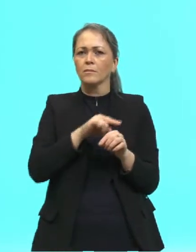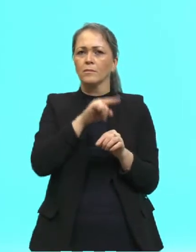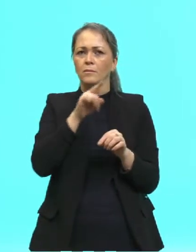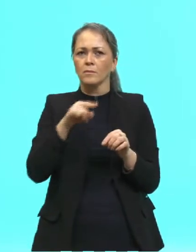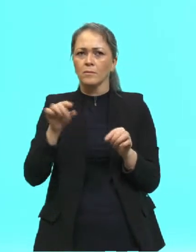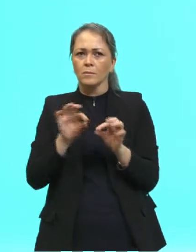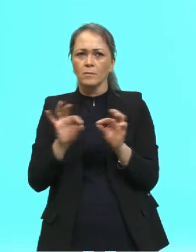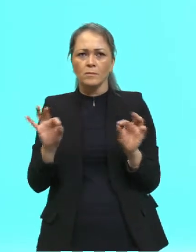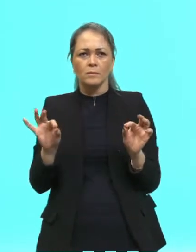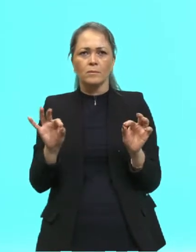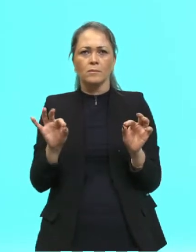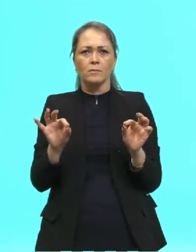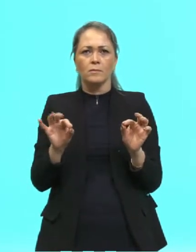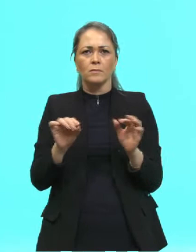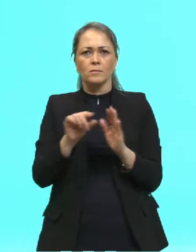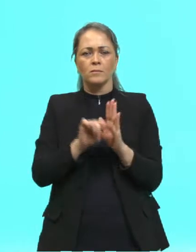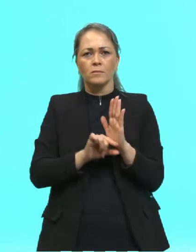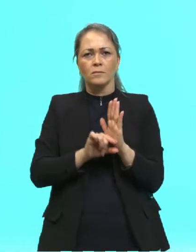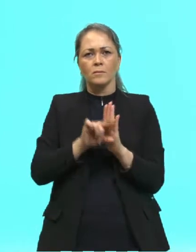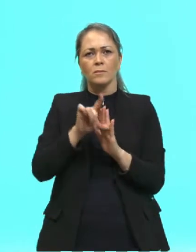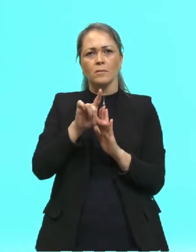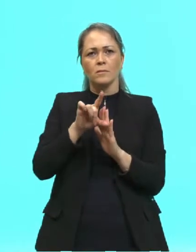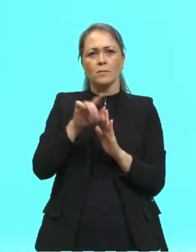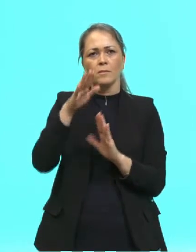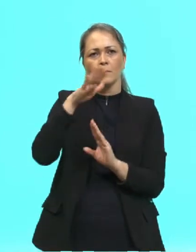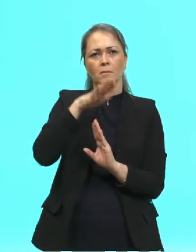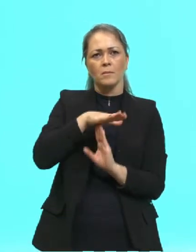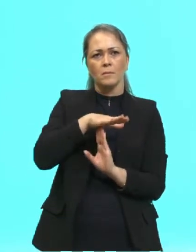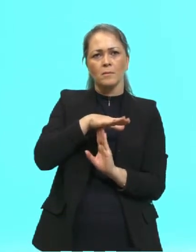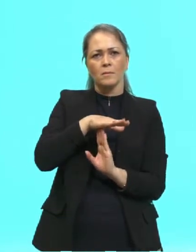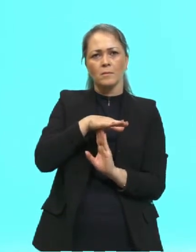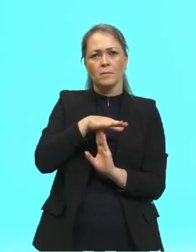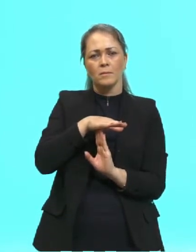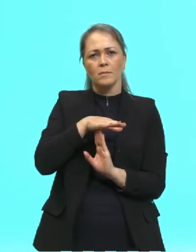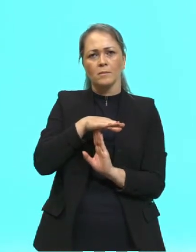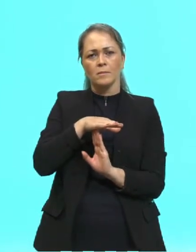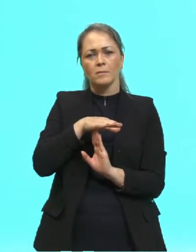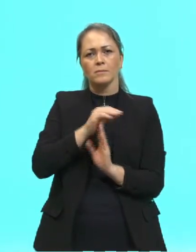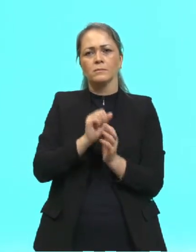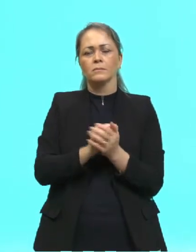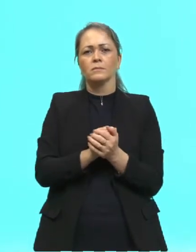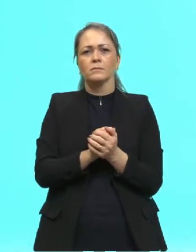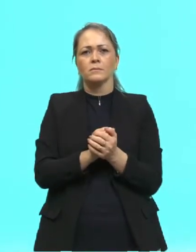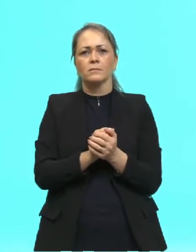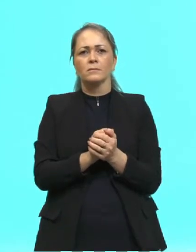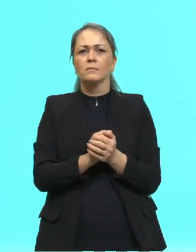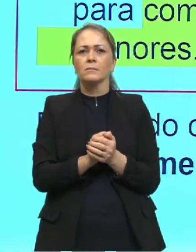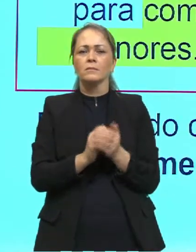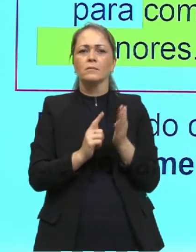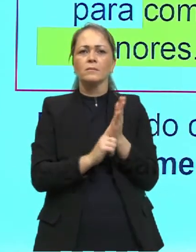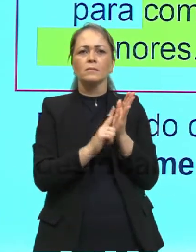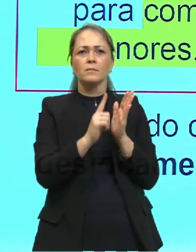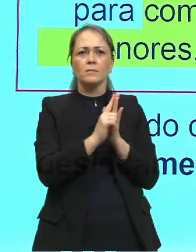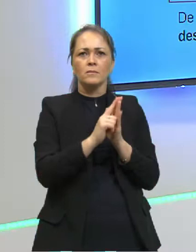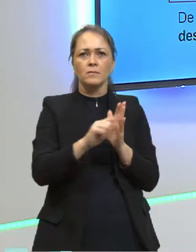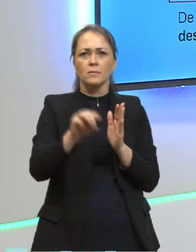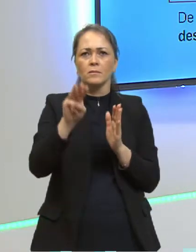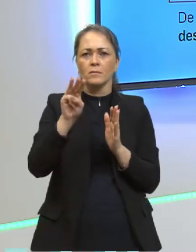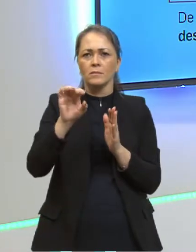o comprimento de onda máximo aqui, vai estar aqui. Então, essa é a lei importante de V.